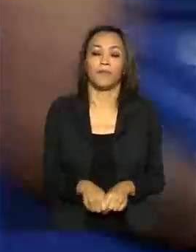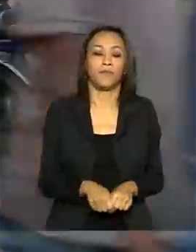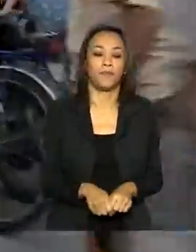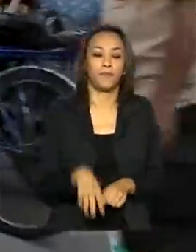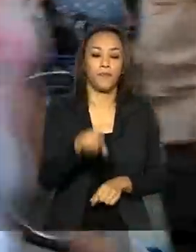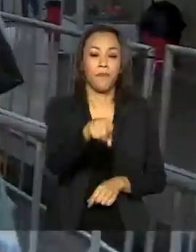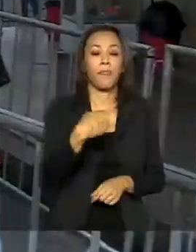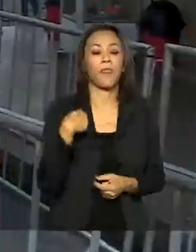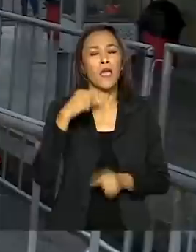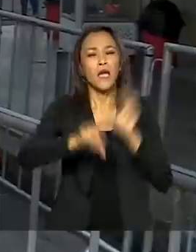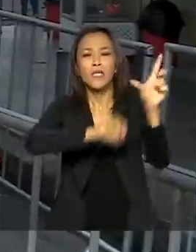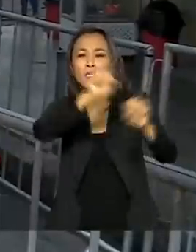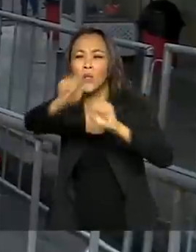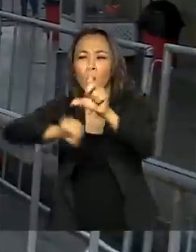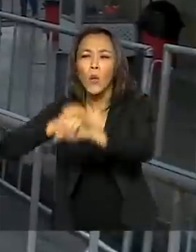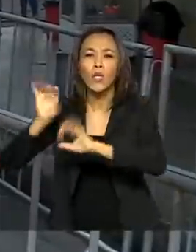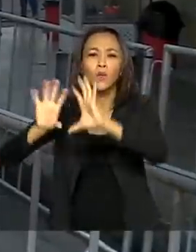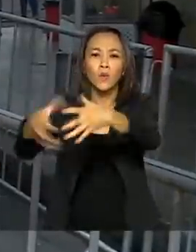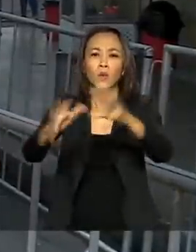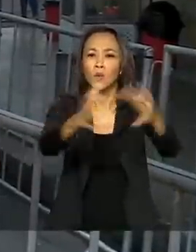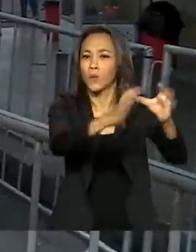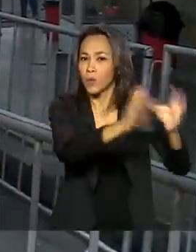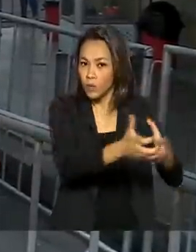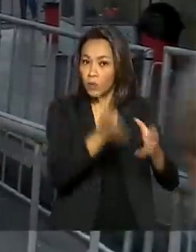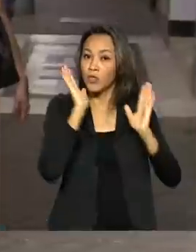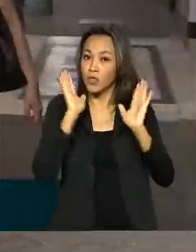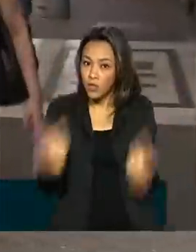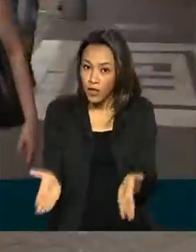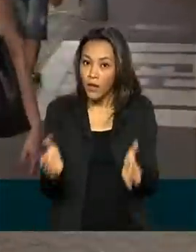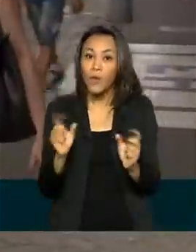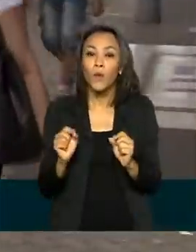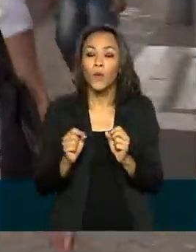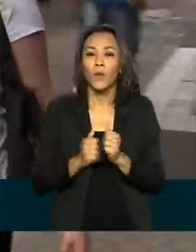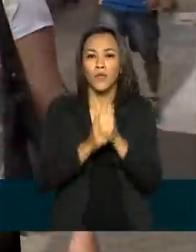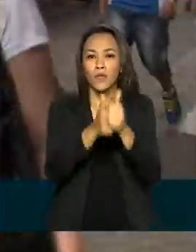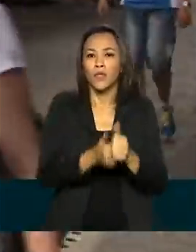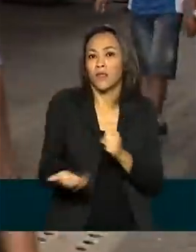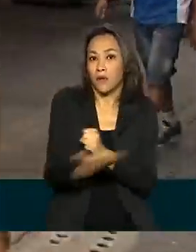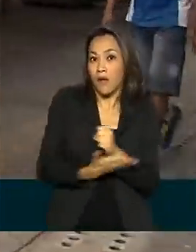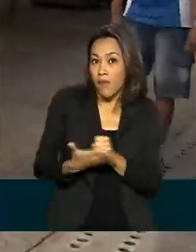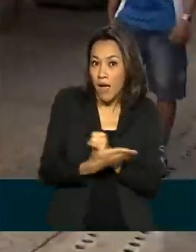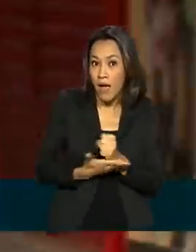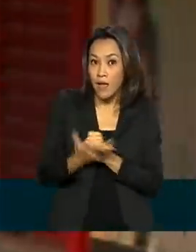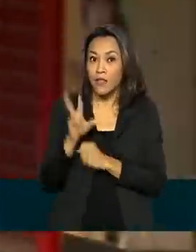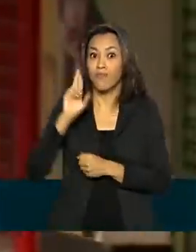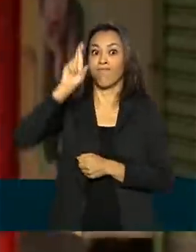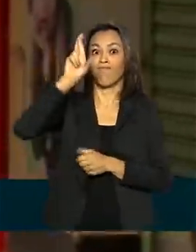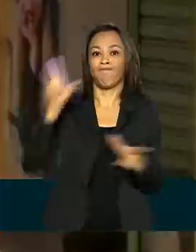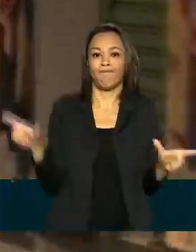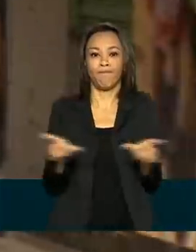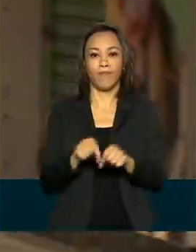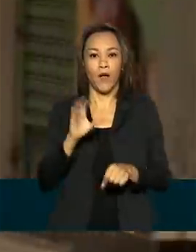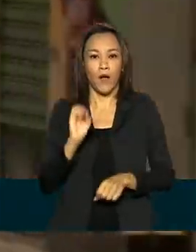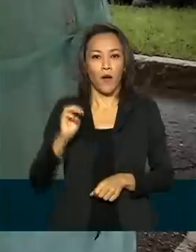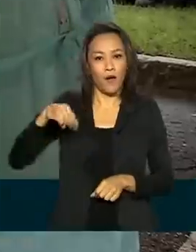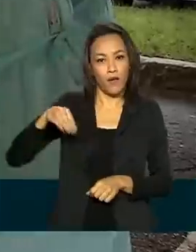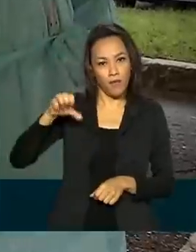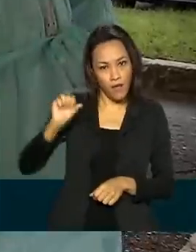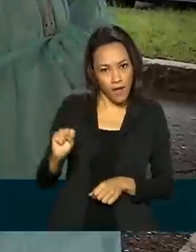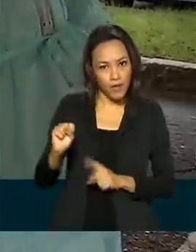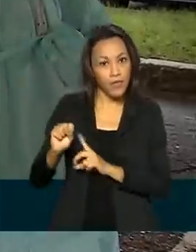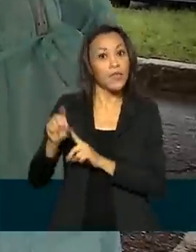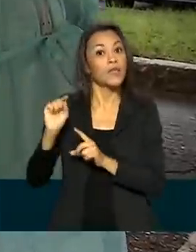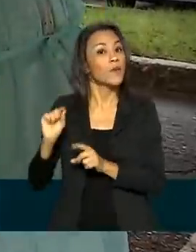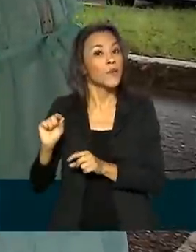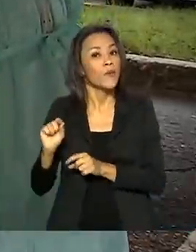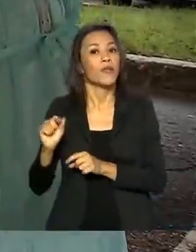seleção das populações prioritárias foi elaborada com base em princípios da Organização Mundial da Saúde que